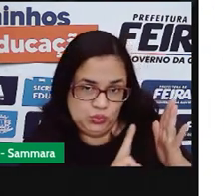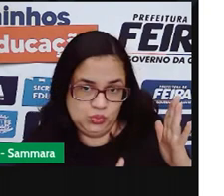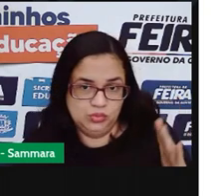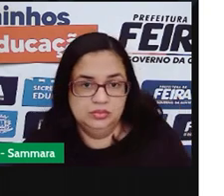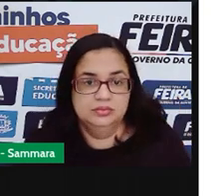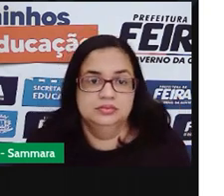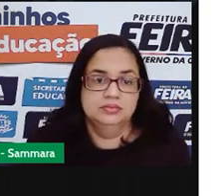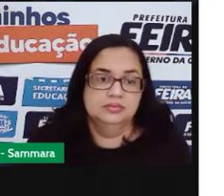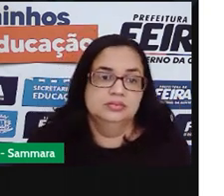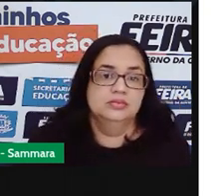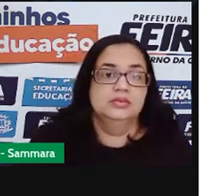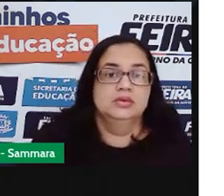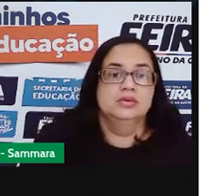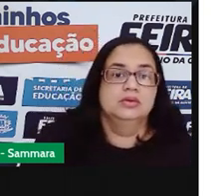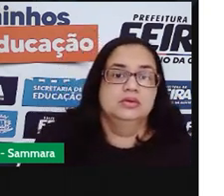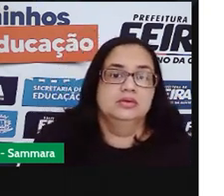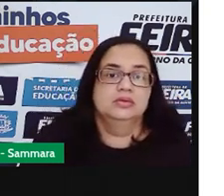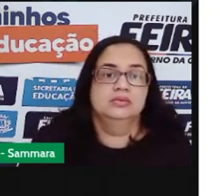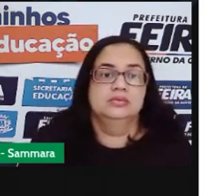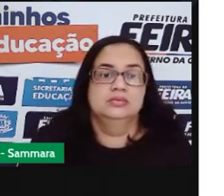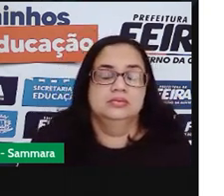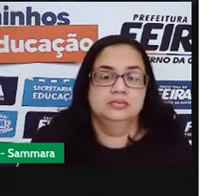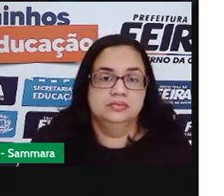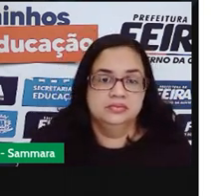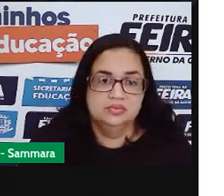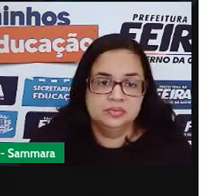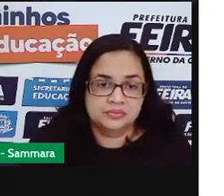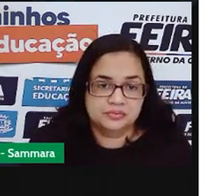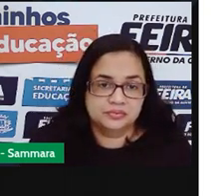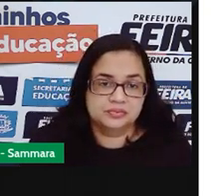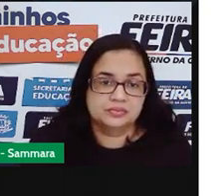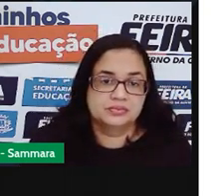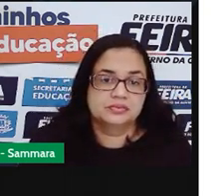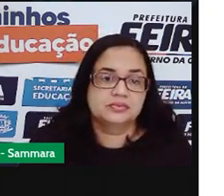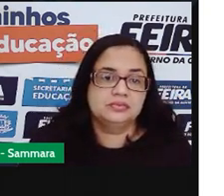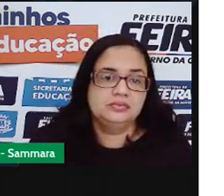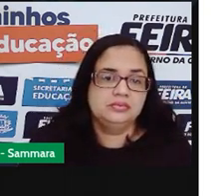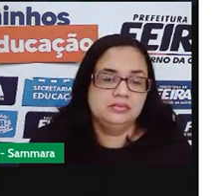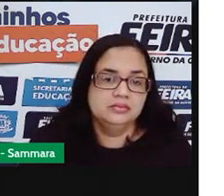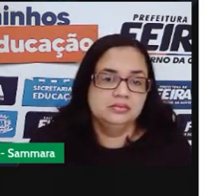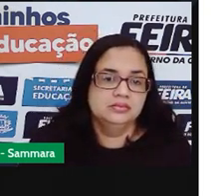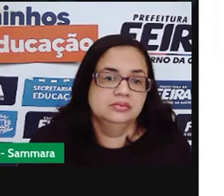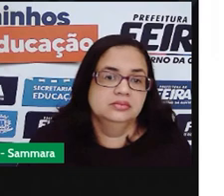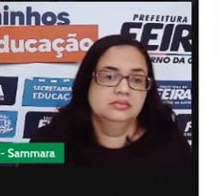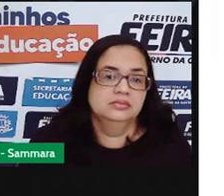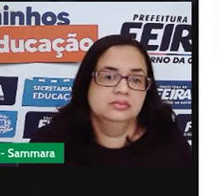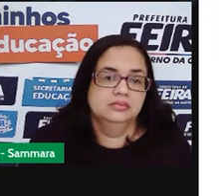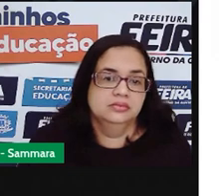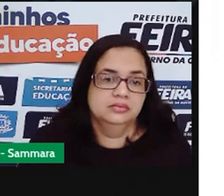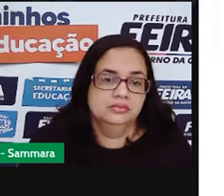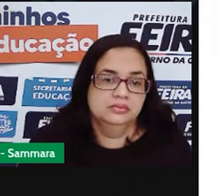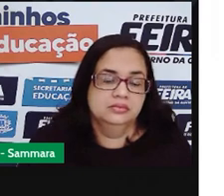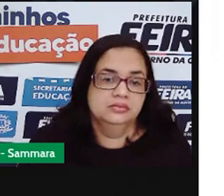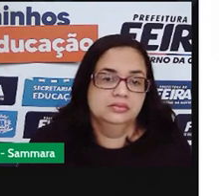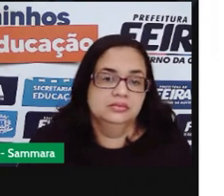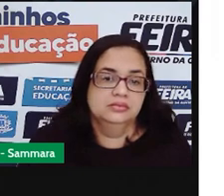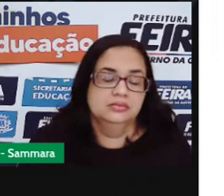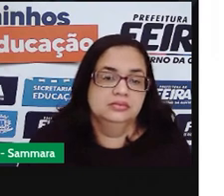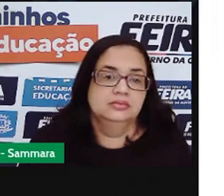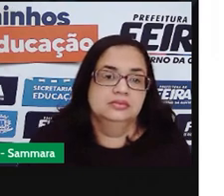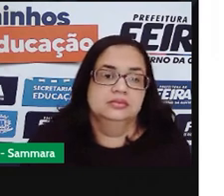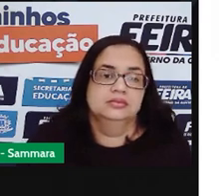Jonatas Monteiro, conhecido como Rasta, Silvio Dias, Professor Ivan Berg, Pedro Américo,